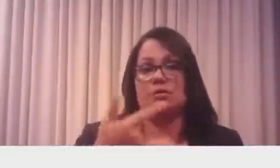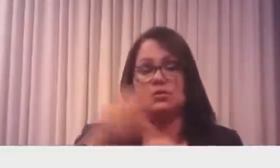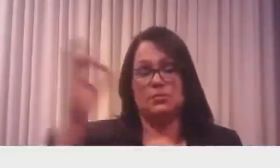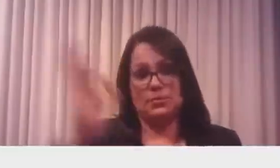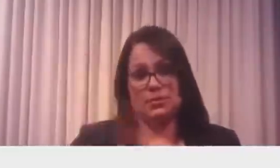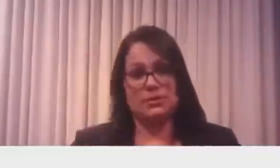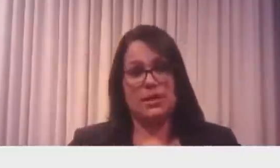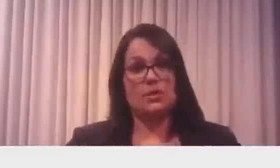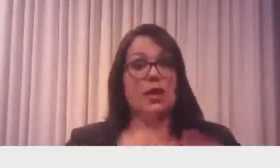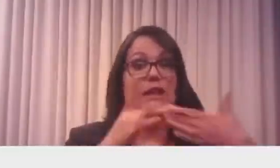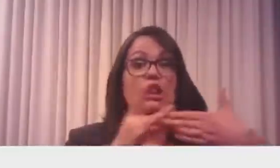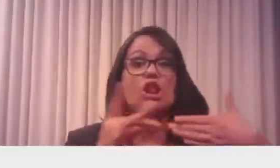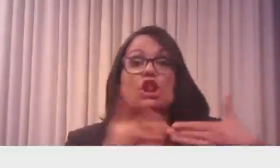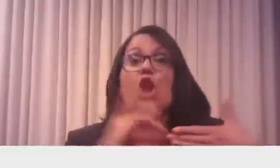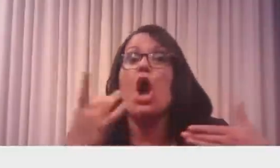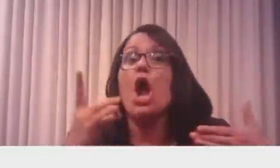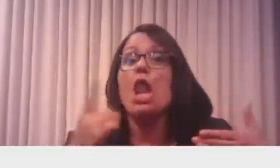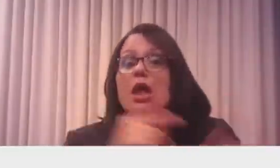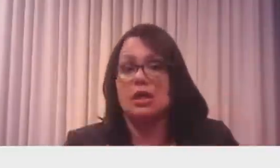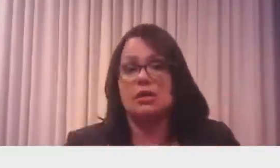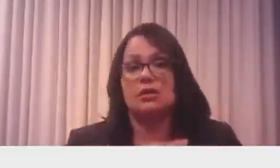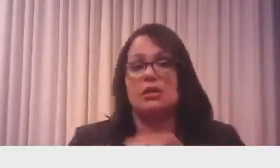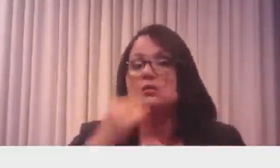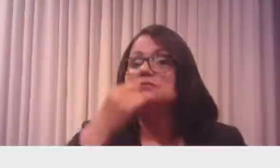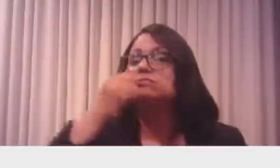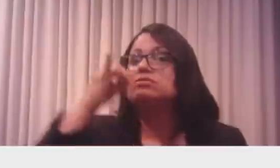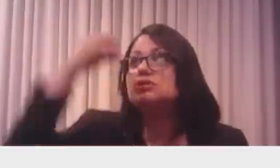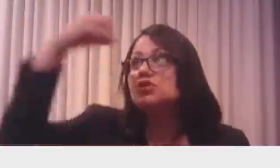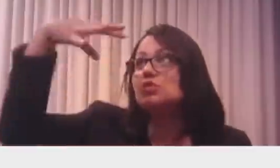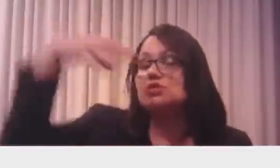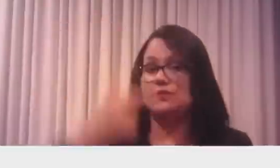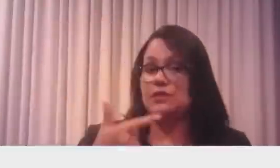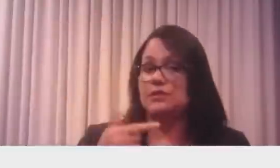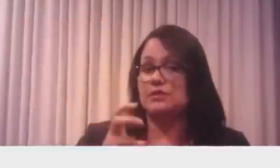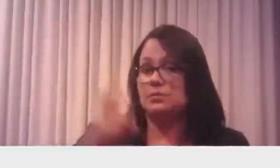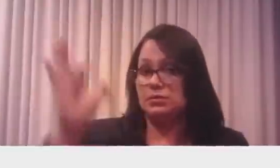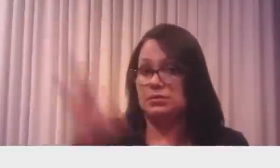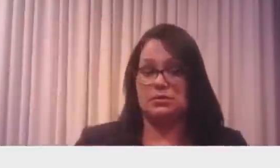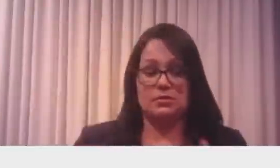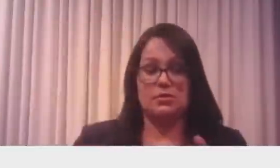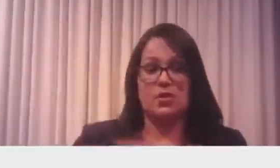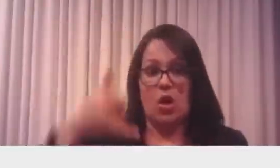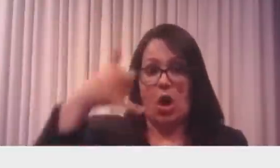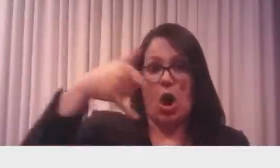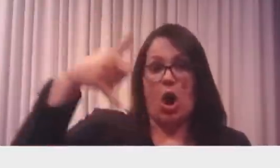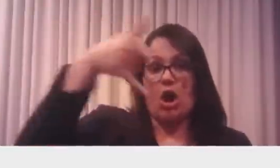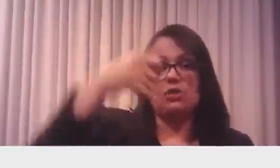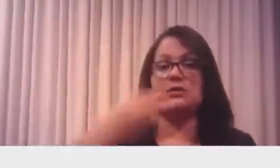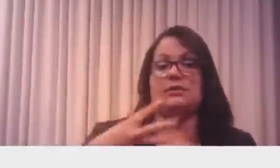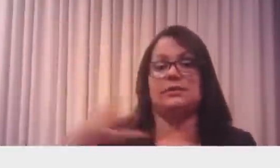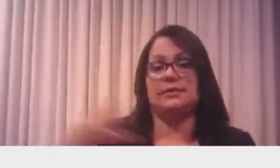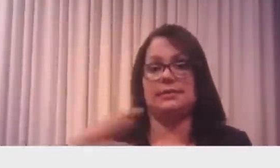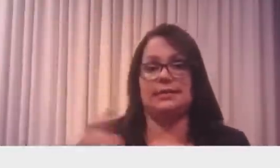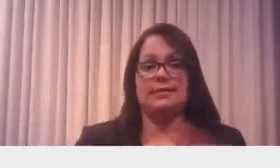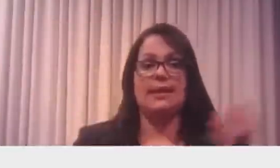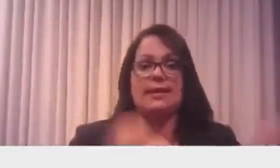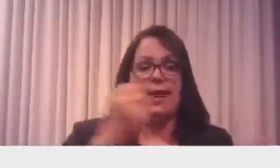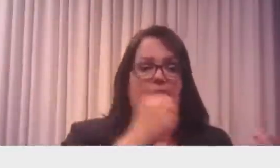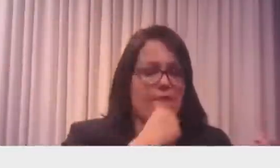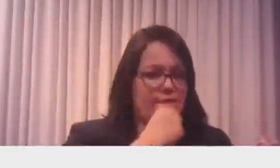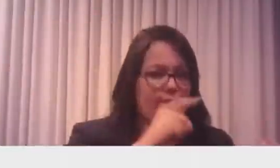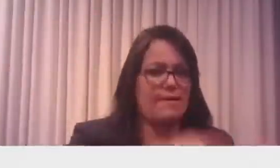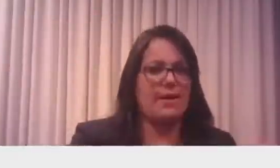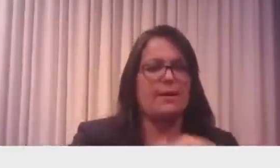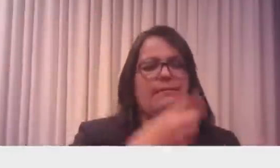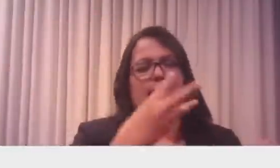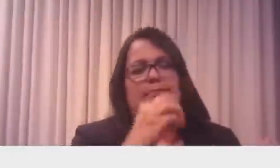Em dólar, tá? Energia, 25%. Óleo, 33%. Carros usados, 31%.